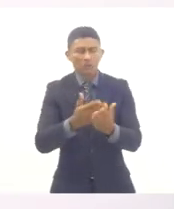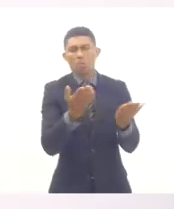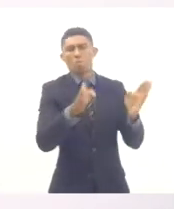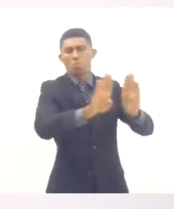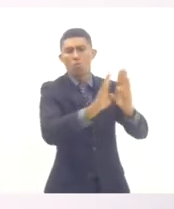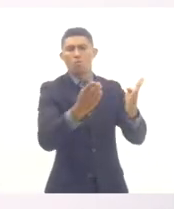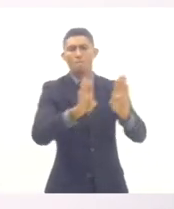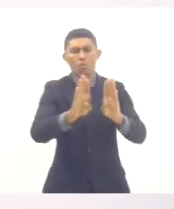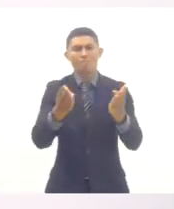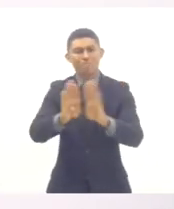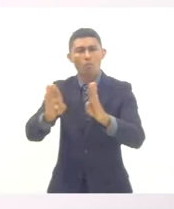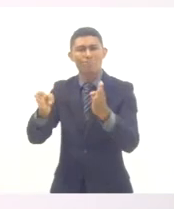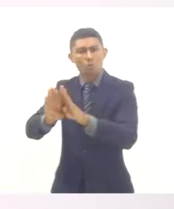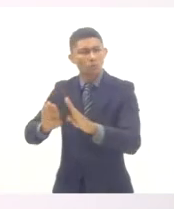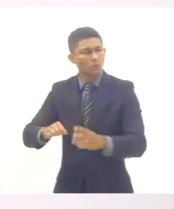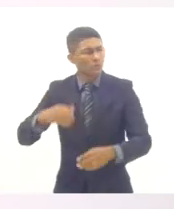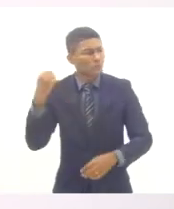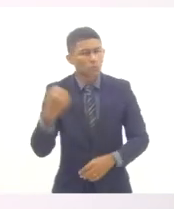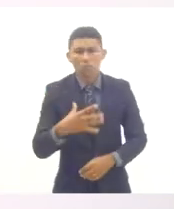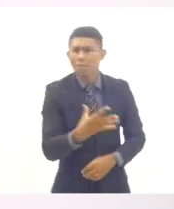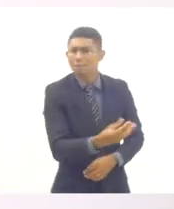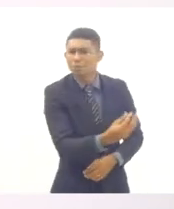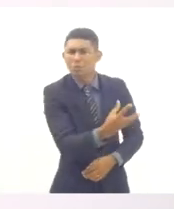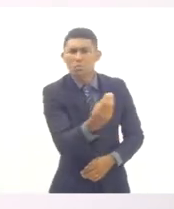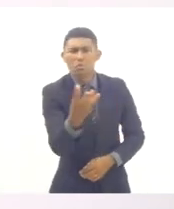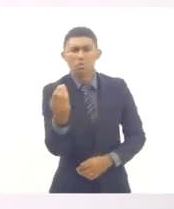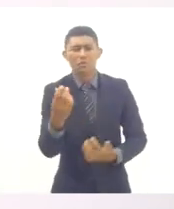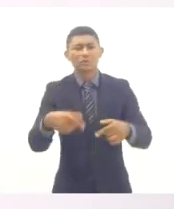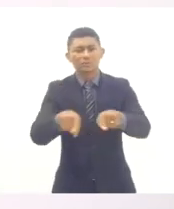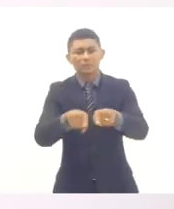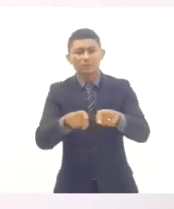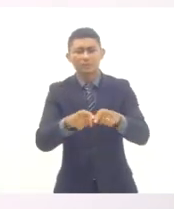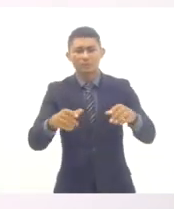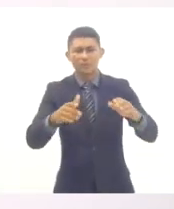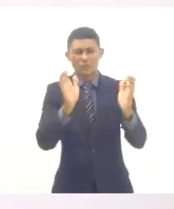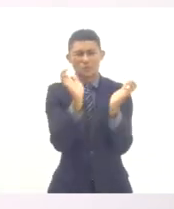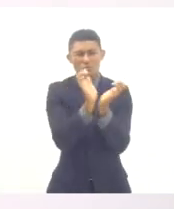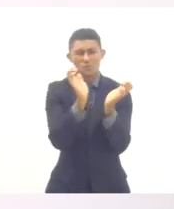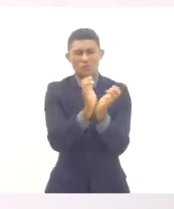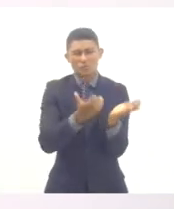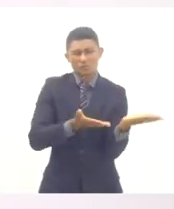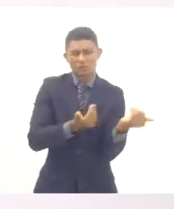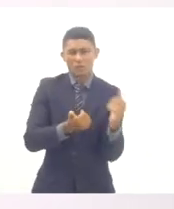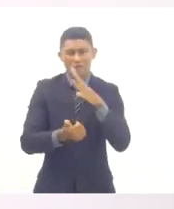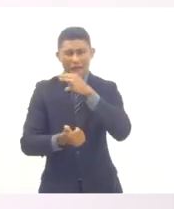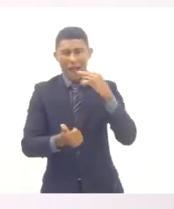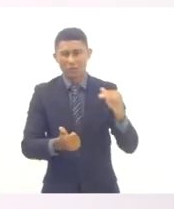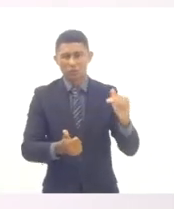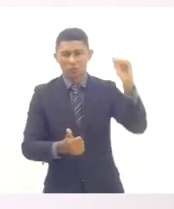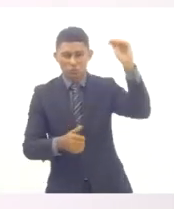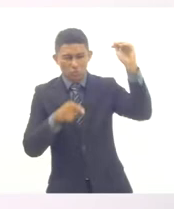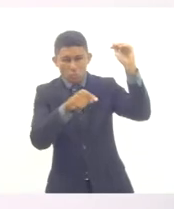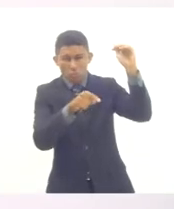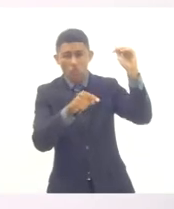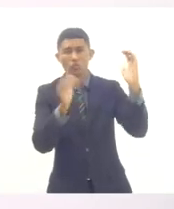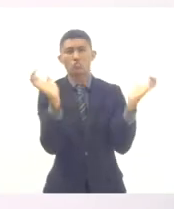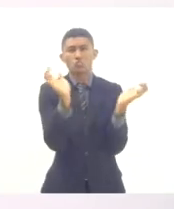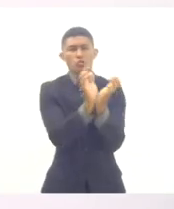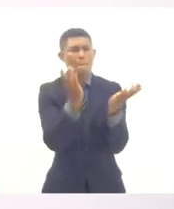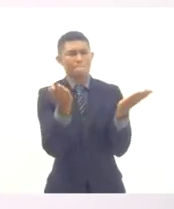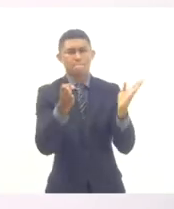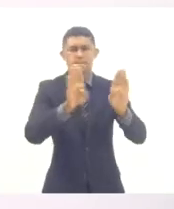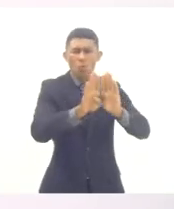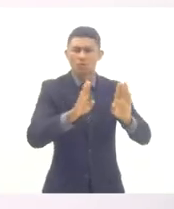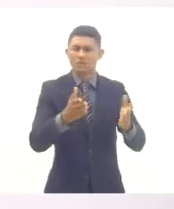turmas, milhares de turmas de educação de jovens e adultos serem encerrados. E a gente, se consegue ter uma ação,